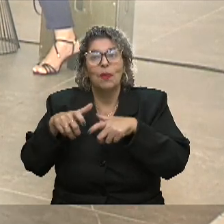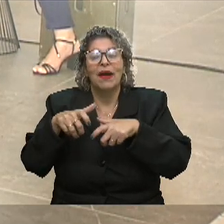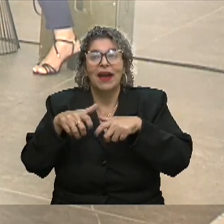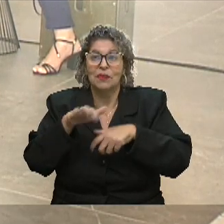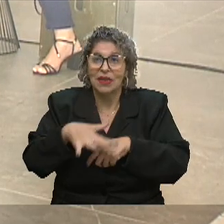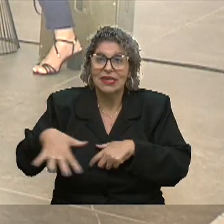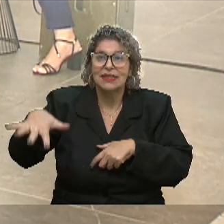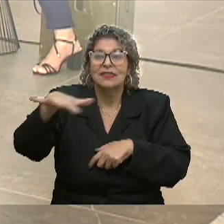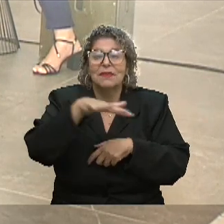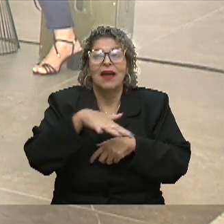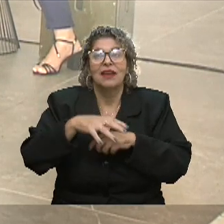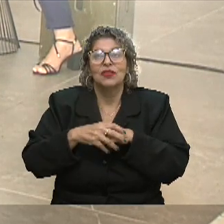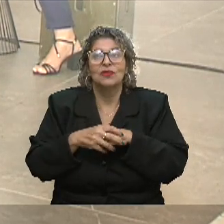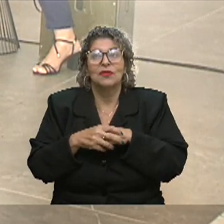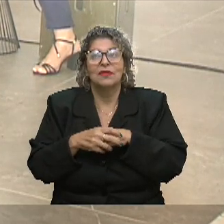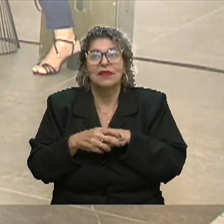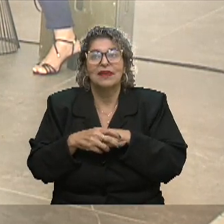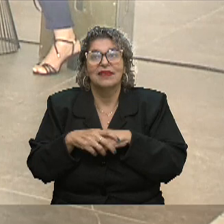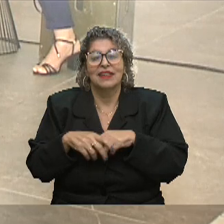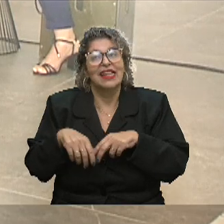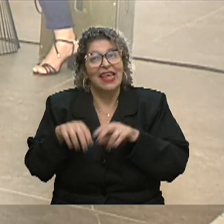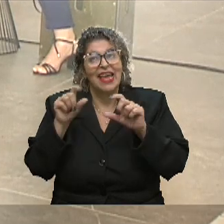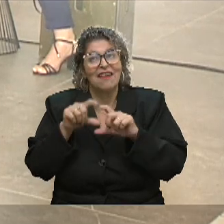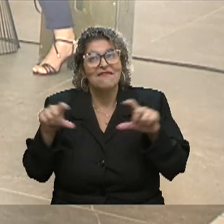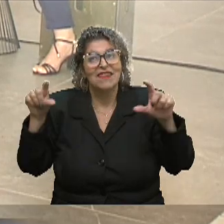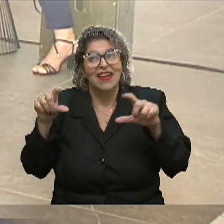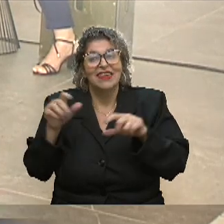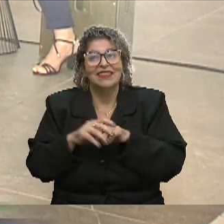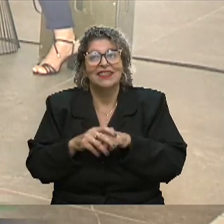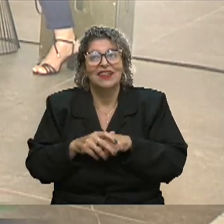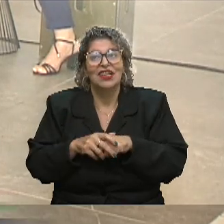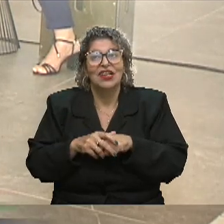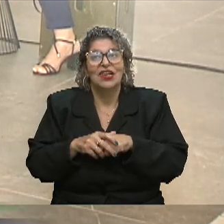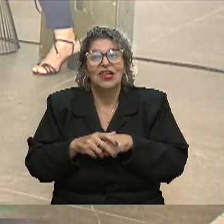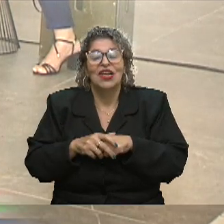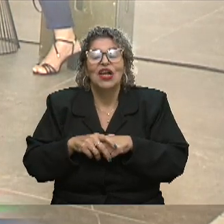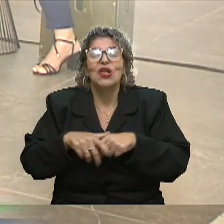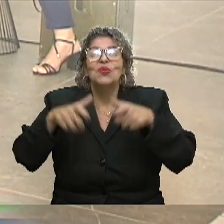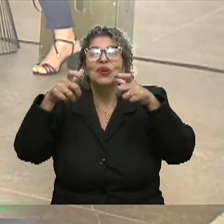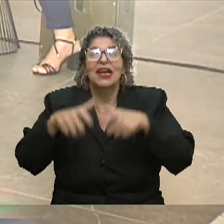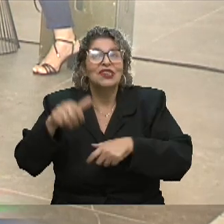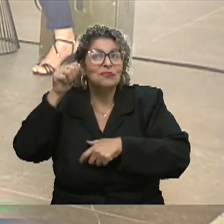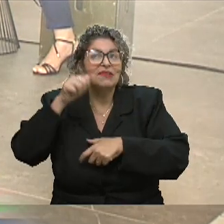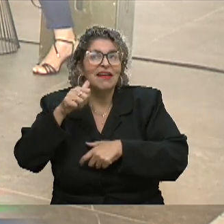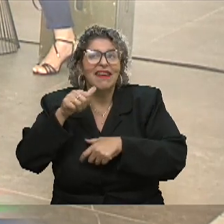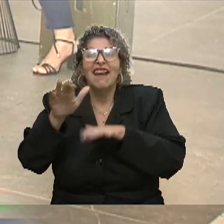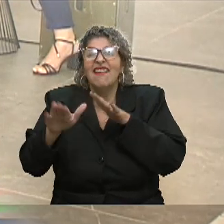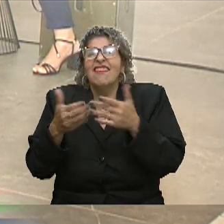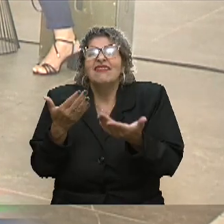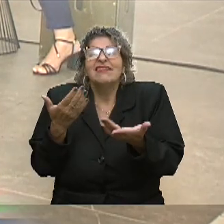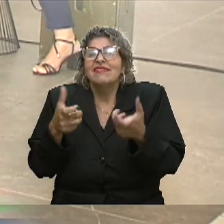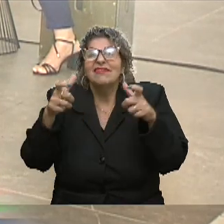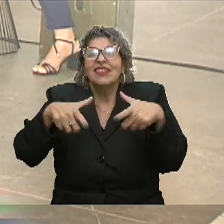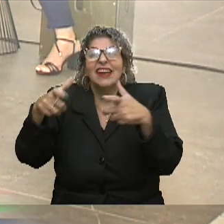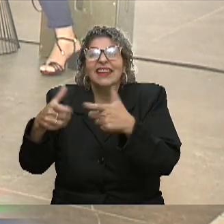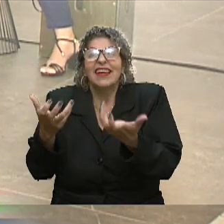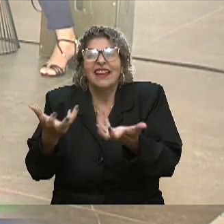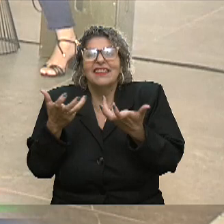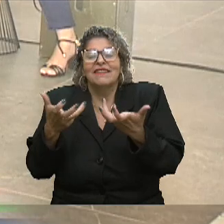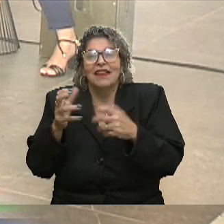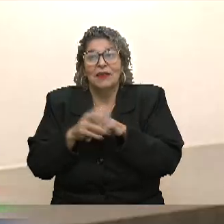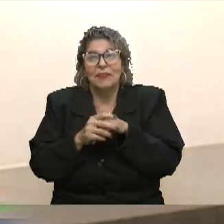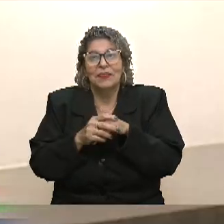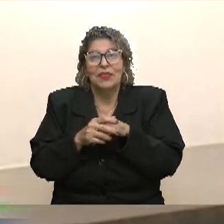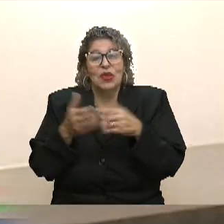espaços, né? Porque como diz aquela frase clichê, mas lugar de mulher é onde ela quiser, né? Então, essa é a frase que a gente